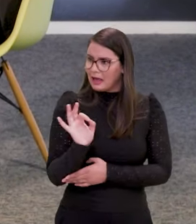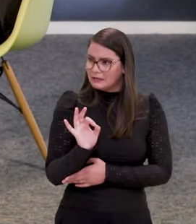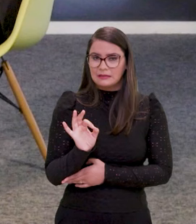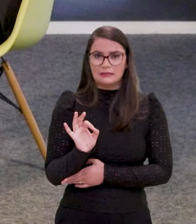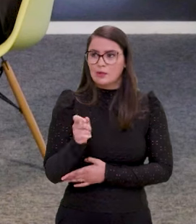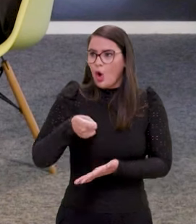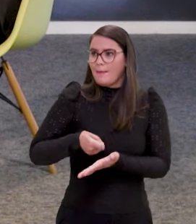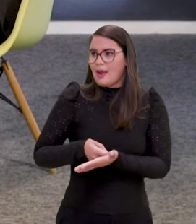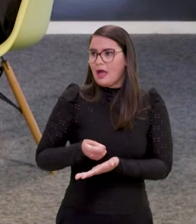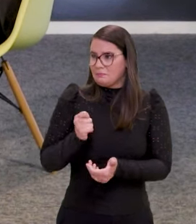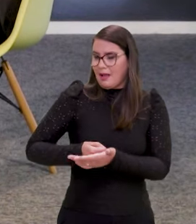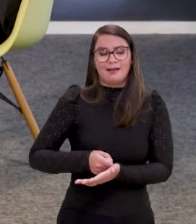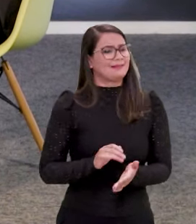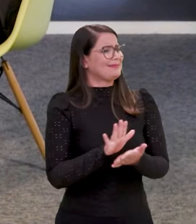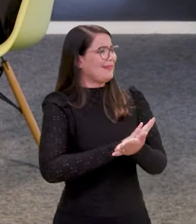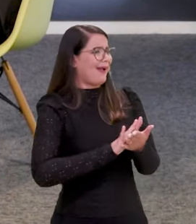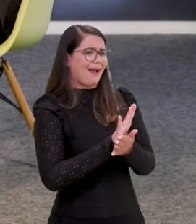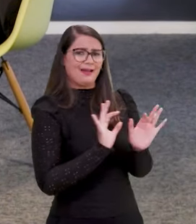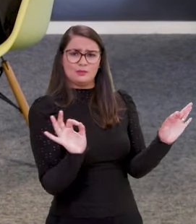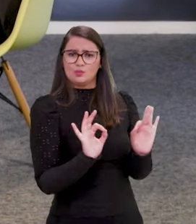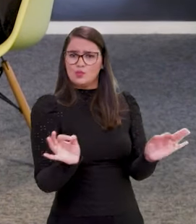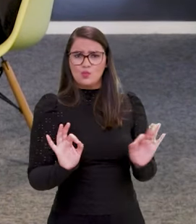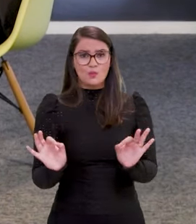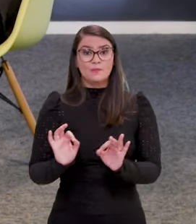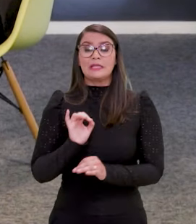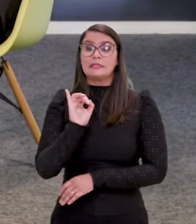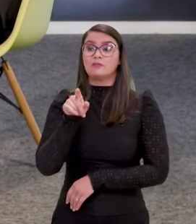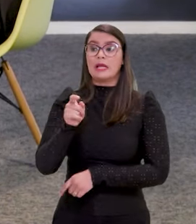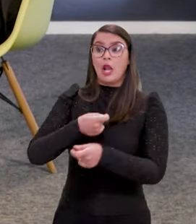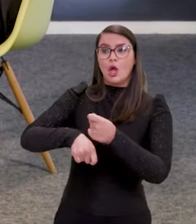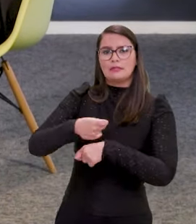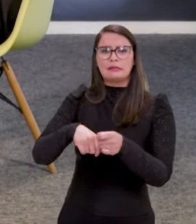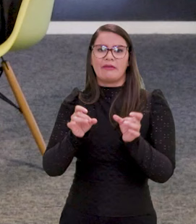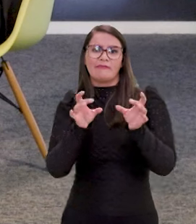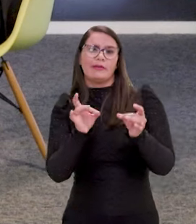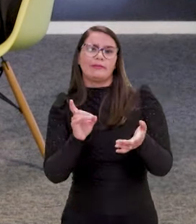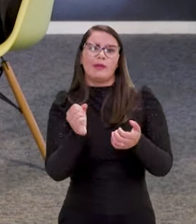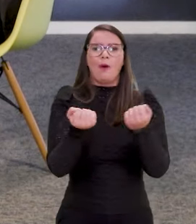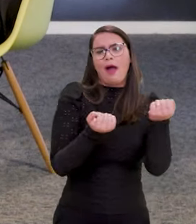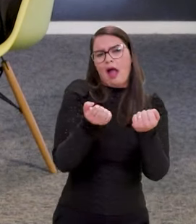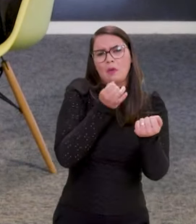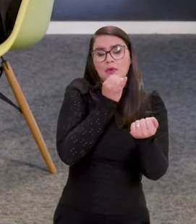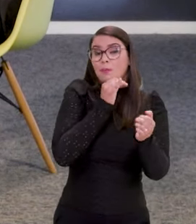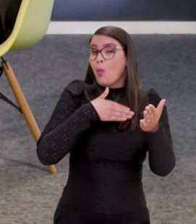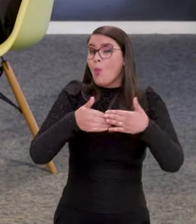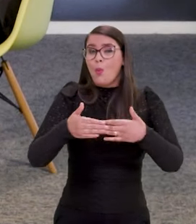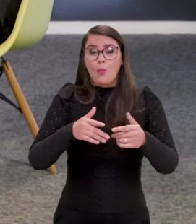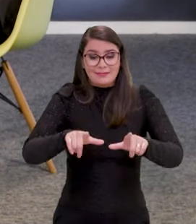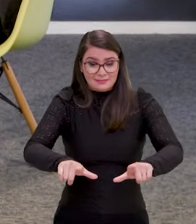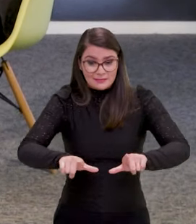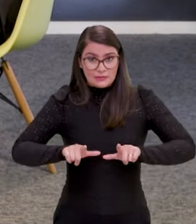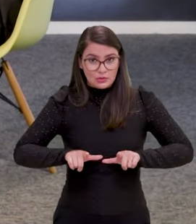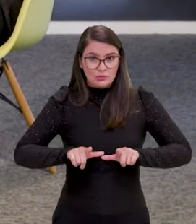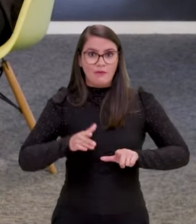digital, isso não é cobrado. Porque se a gente pensa assim... Nada. Olha, se você fez alguma negociação, vendeu um carro, enfim, qualquer coisa, qualquer certidão